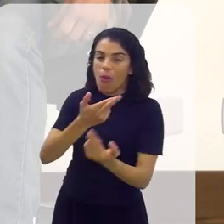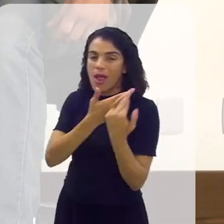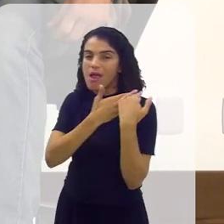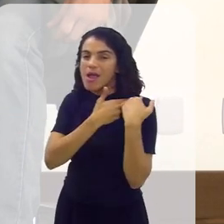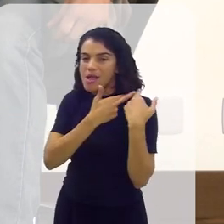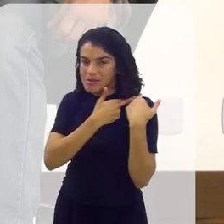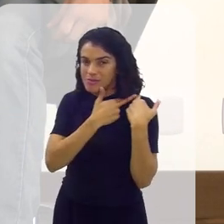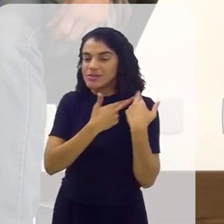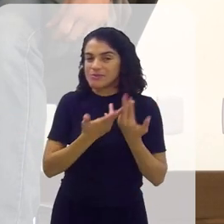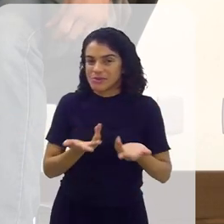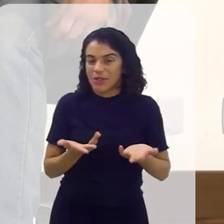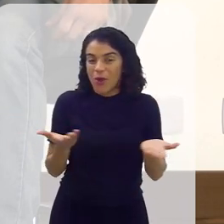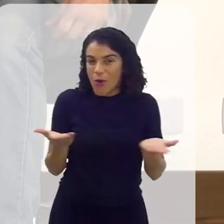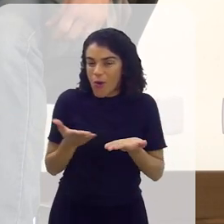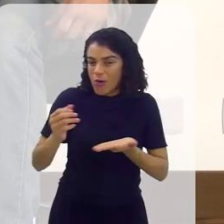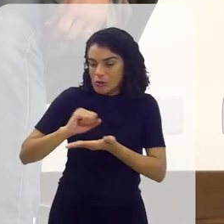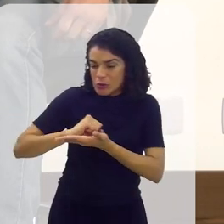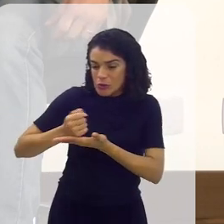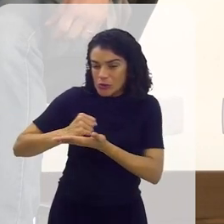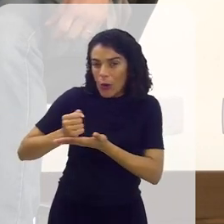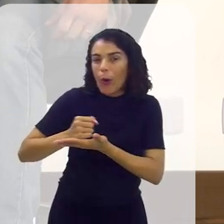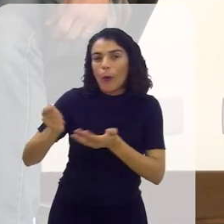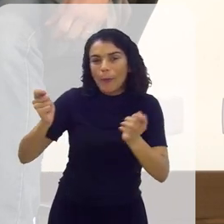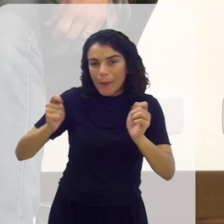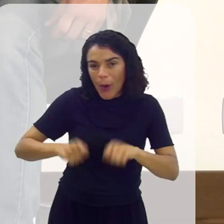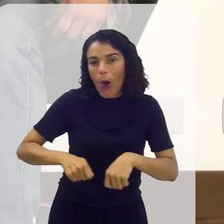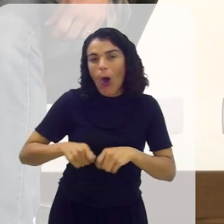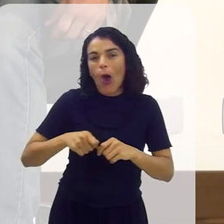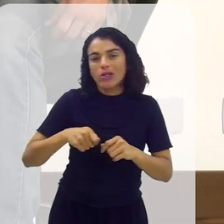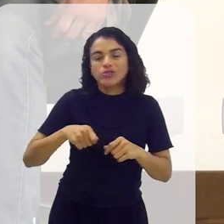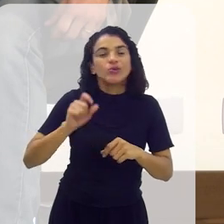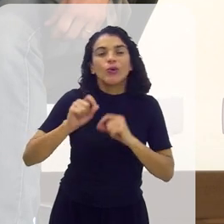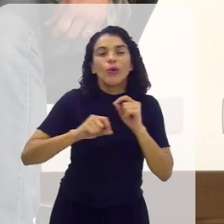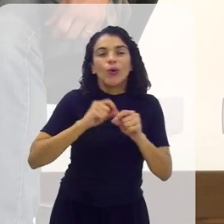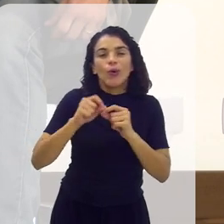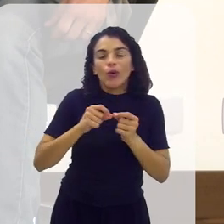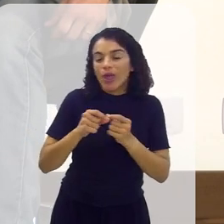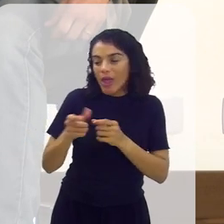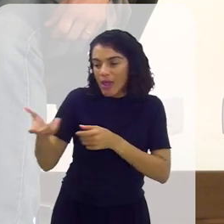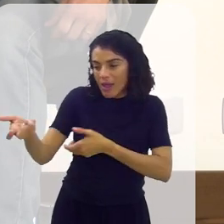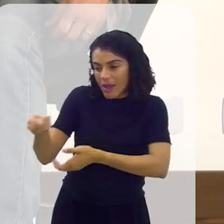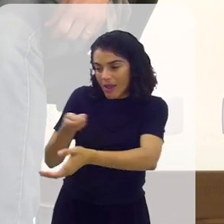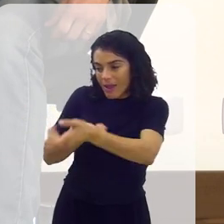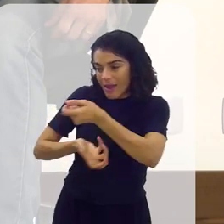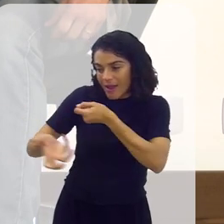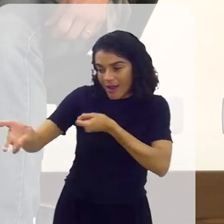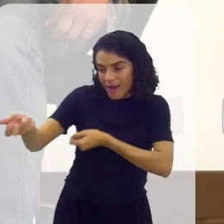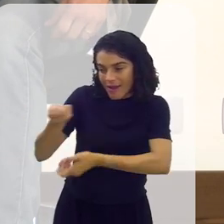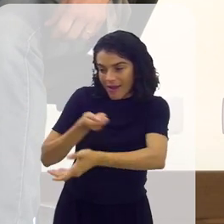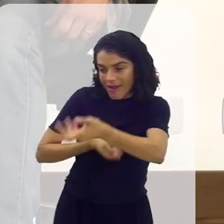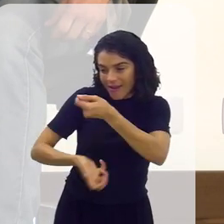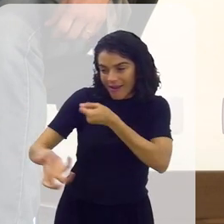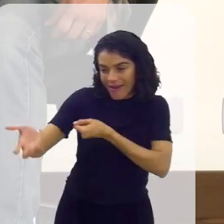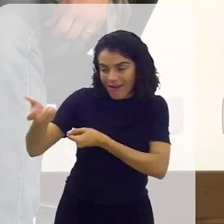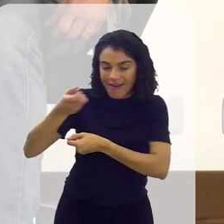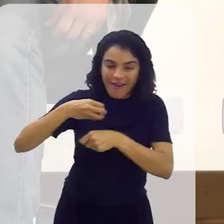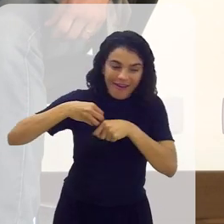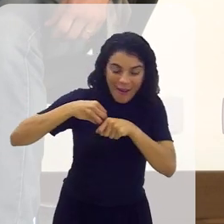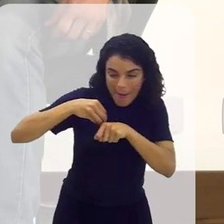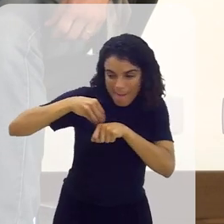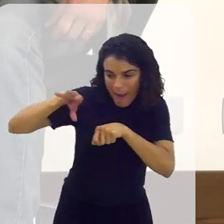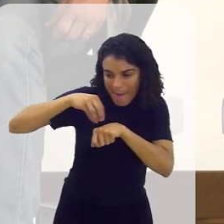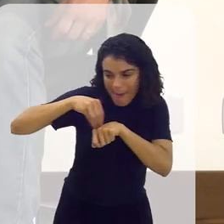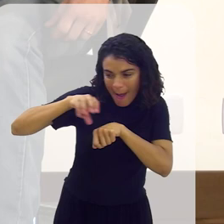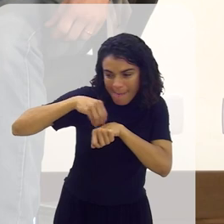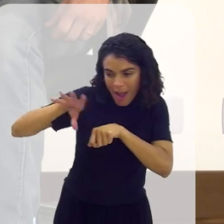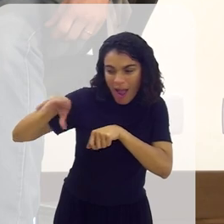grande. Hoje acho que ele pode levar a pessoa por vários caminhos, e esse é um dos